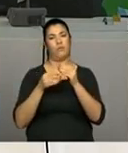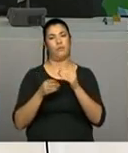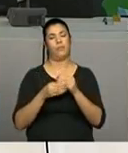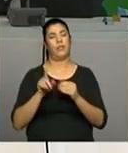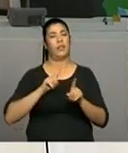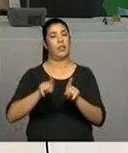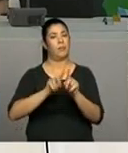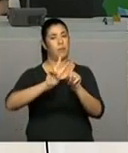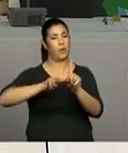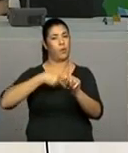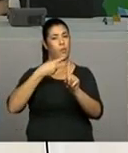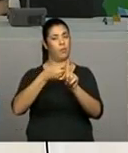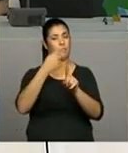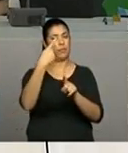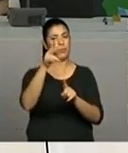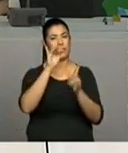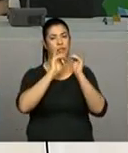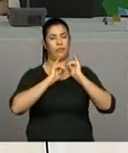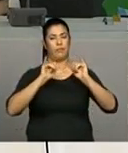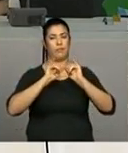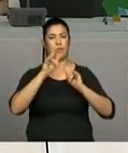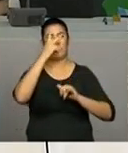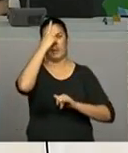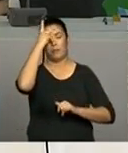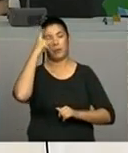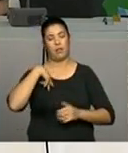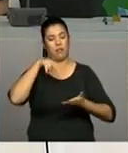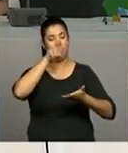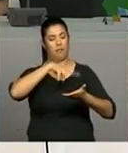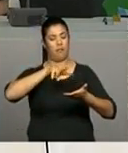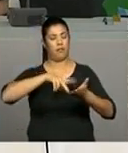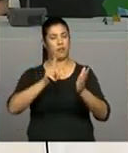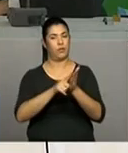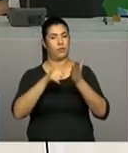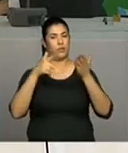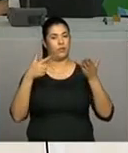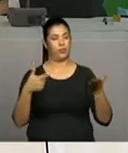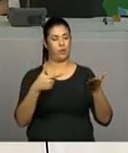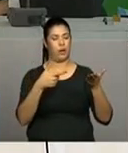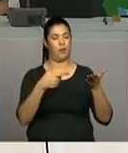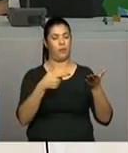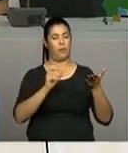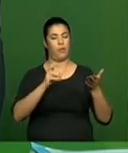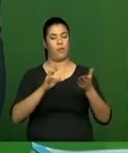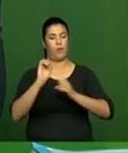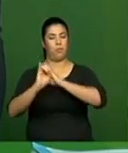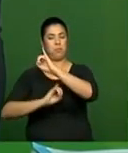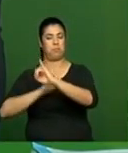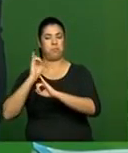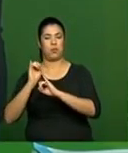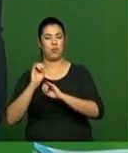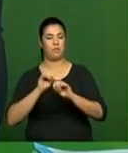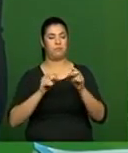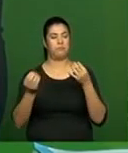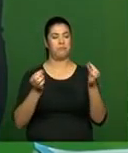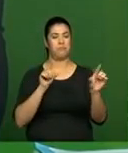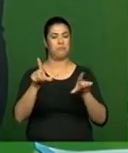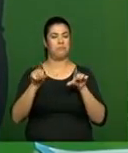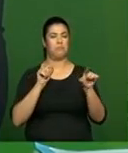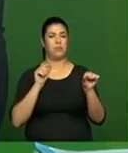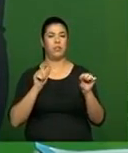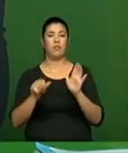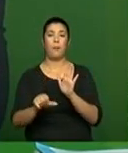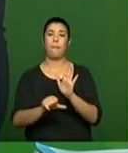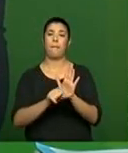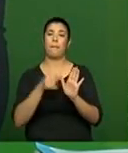essa pergunta sobre se a pessoa lê o jornal ou lê a revista na versão impressa ou digital, ela foi feita pela primeira vez